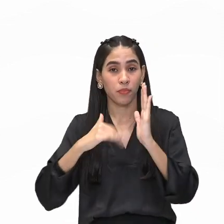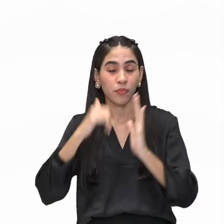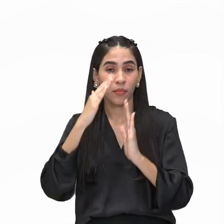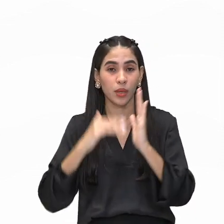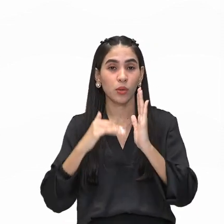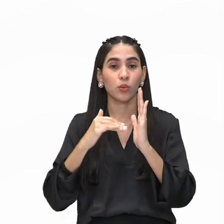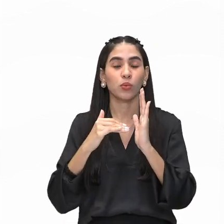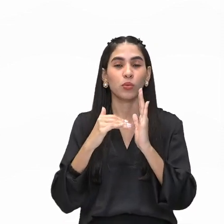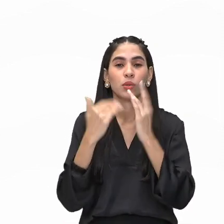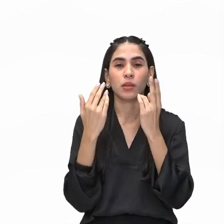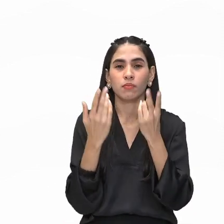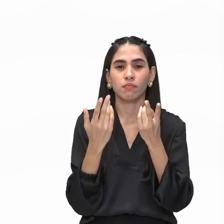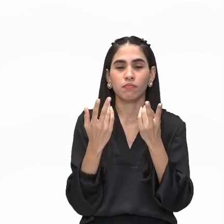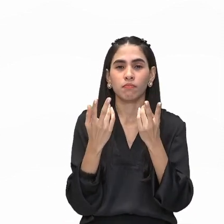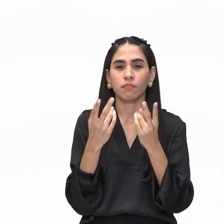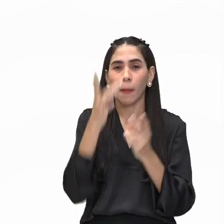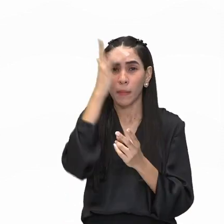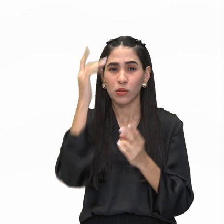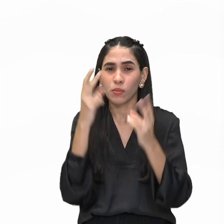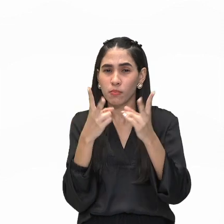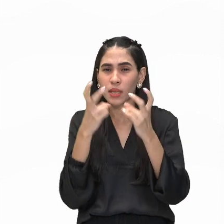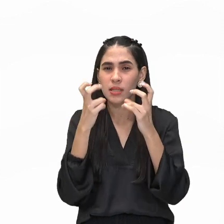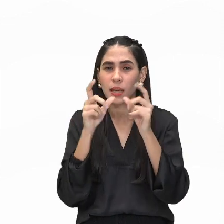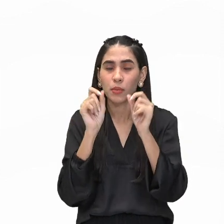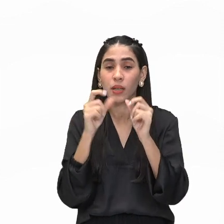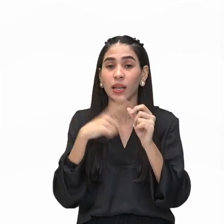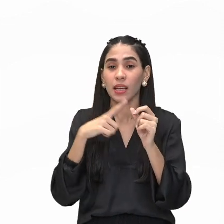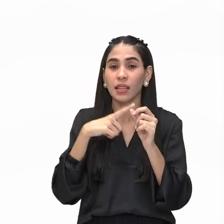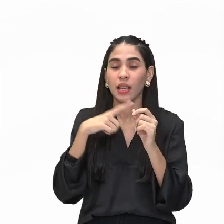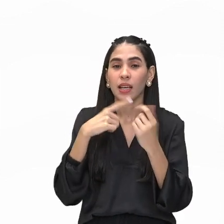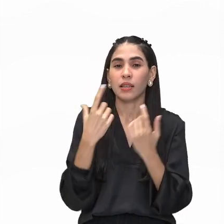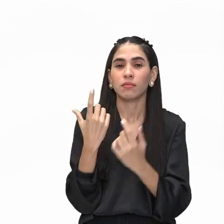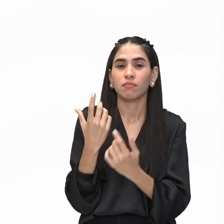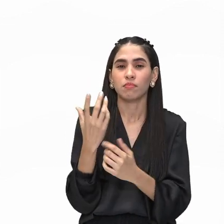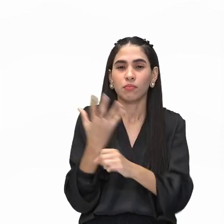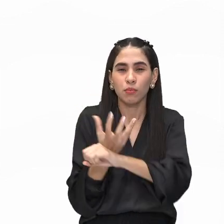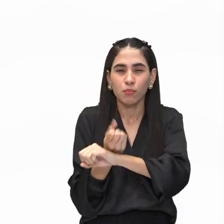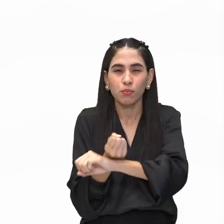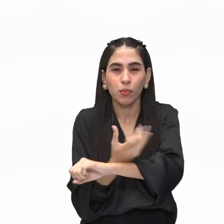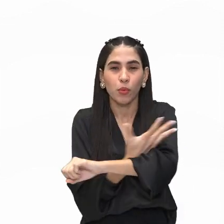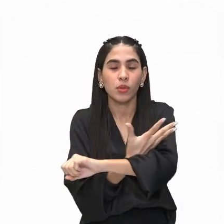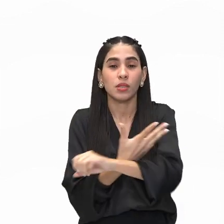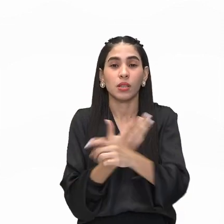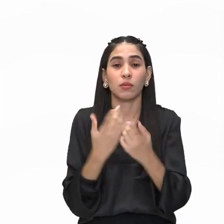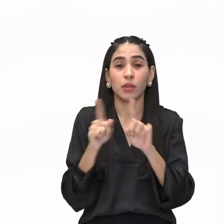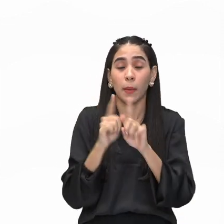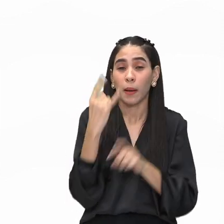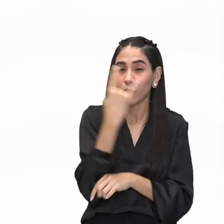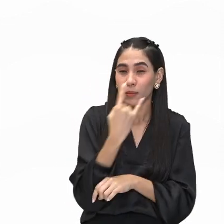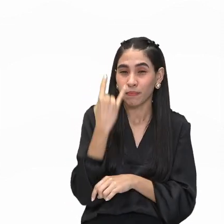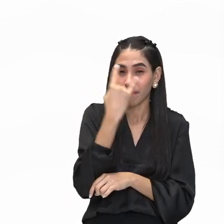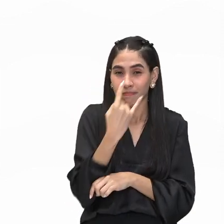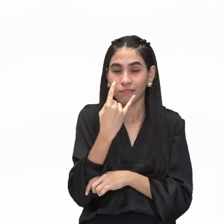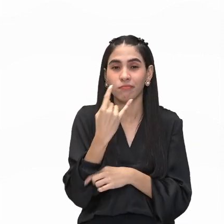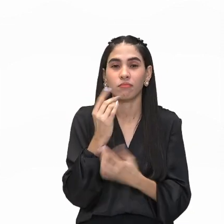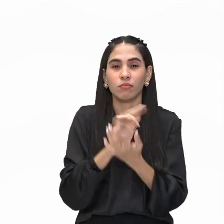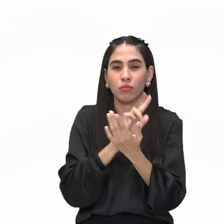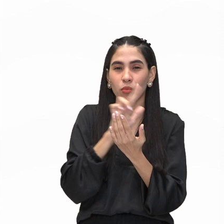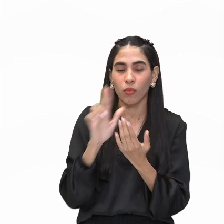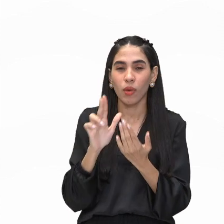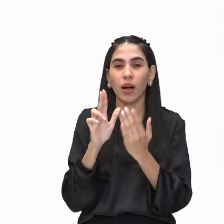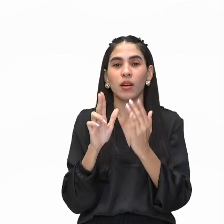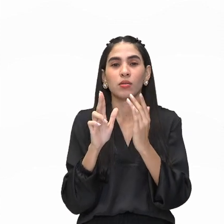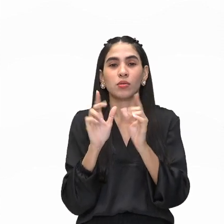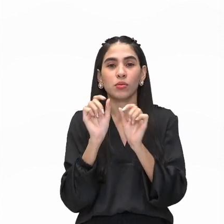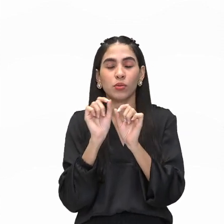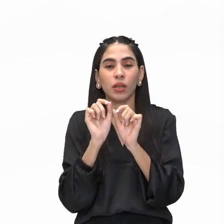óleo exalam sensualidade e paixão que chegam a seduzir-nos através de disfarces